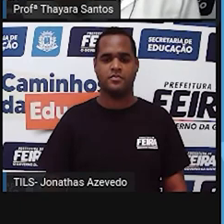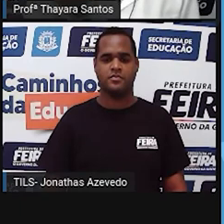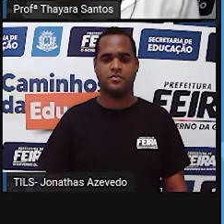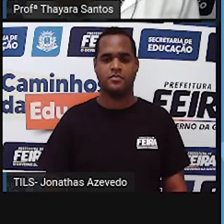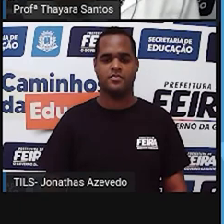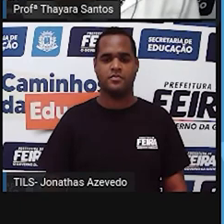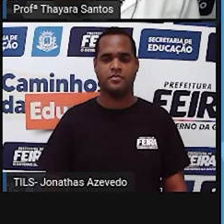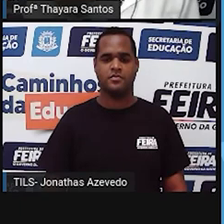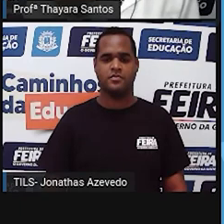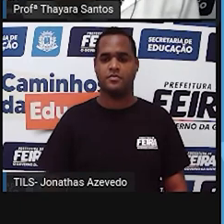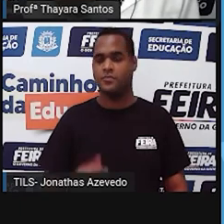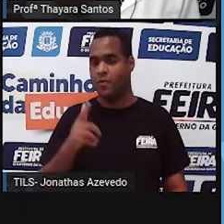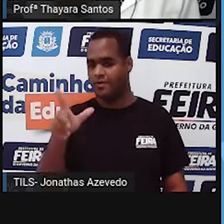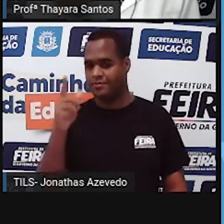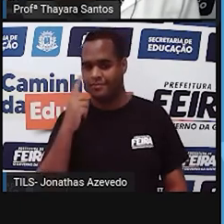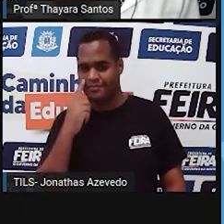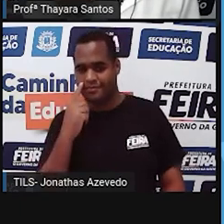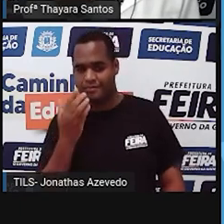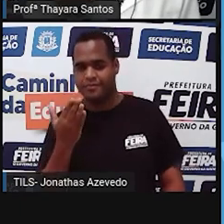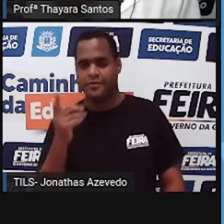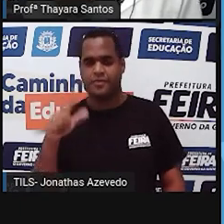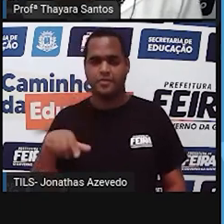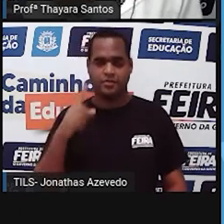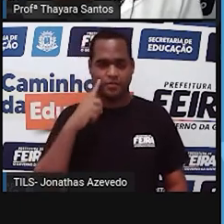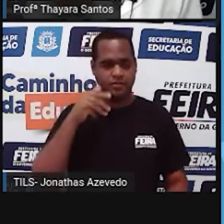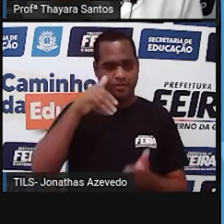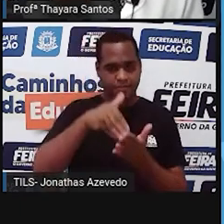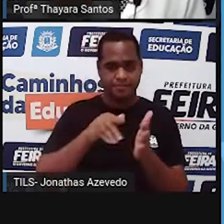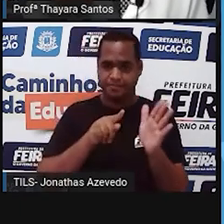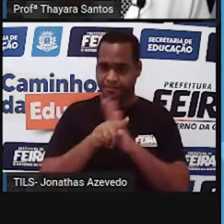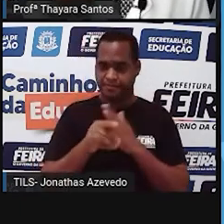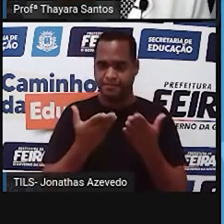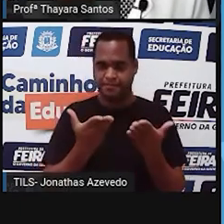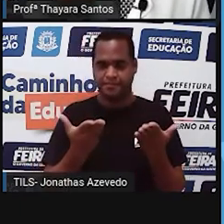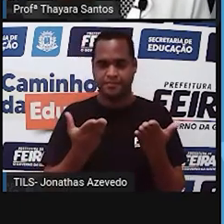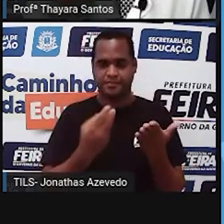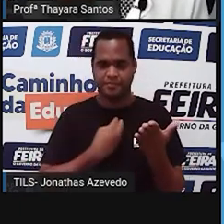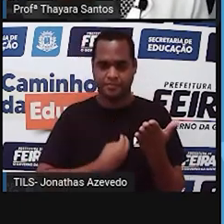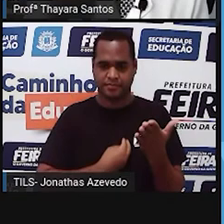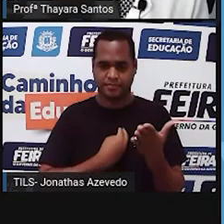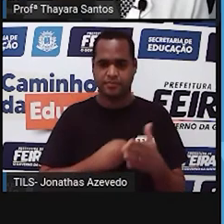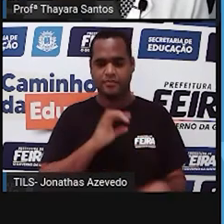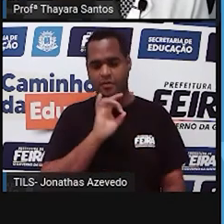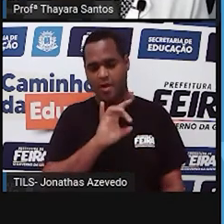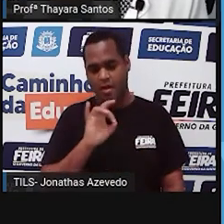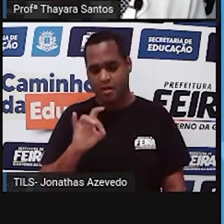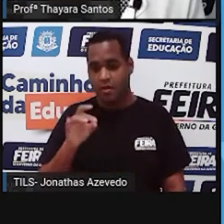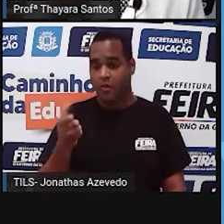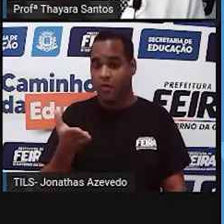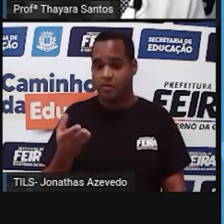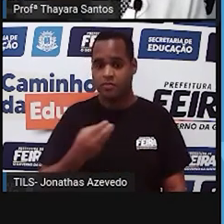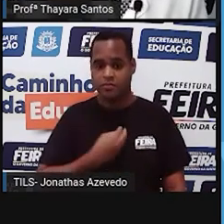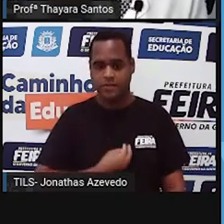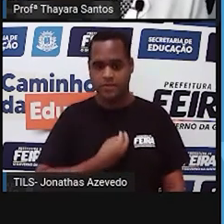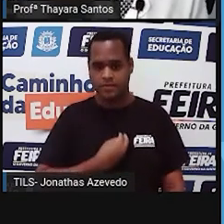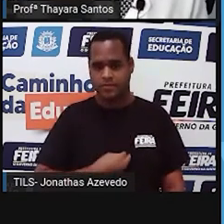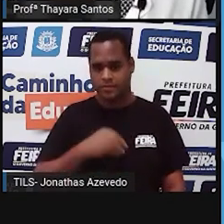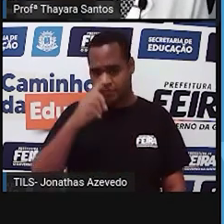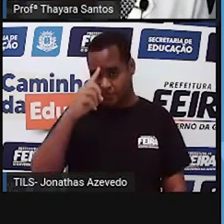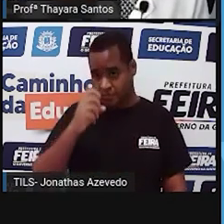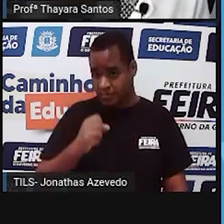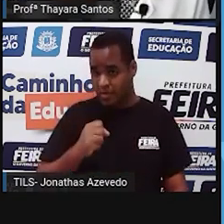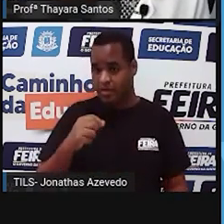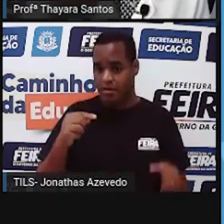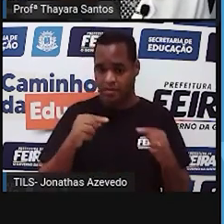Vamos para a próxima. Última pergunta de hoje. Cada característica nossa é determinada por um par de alelos.